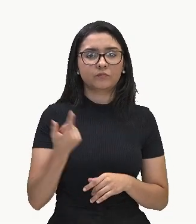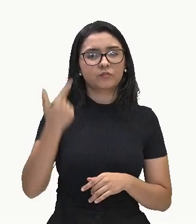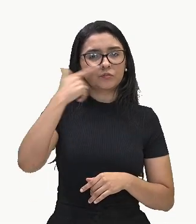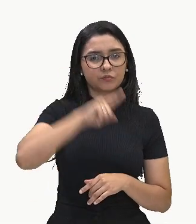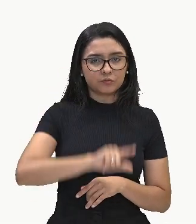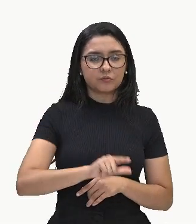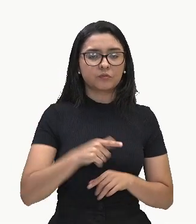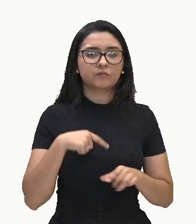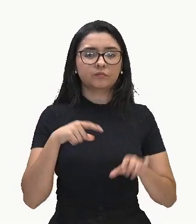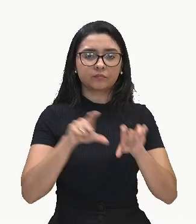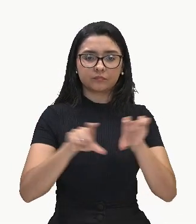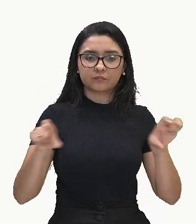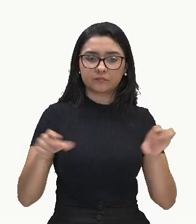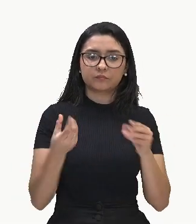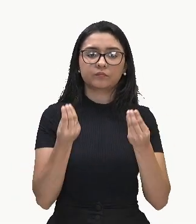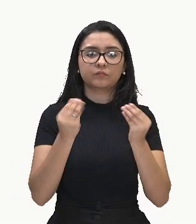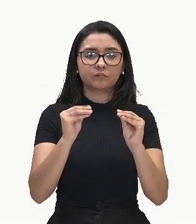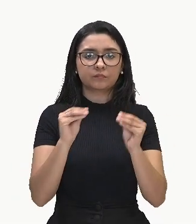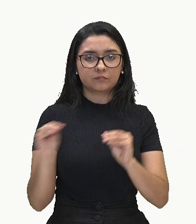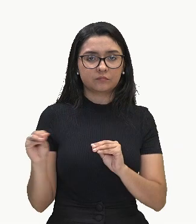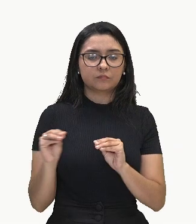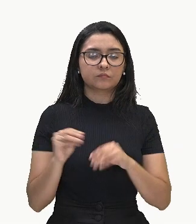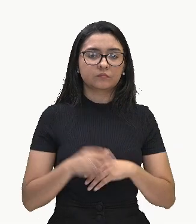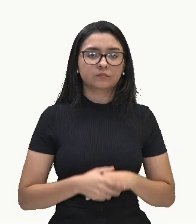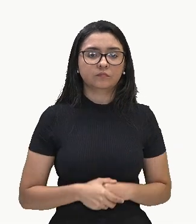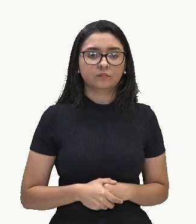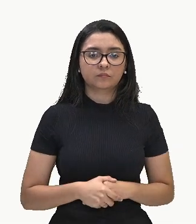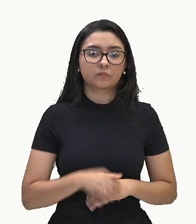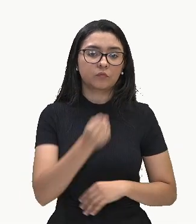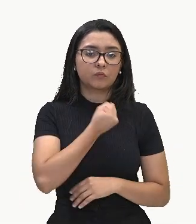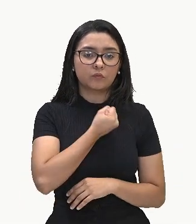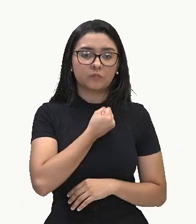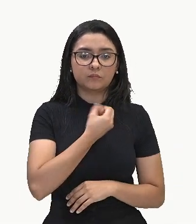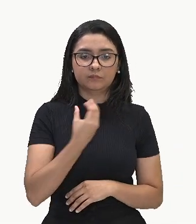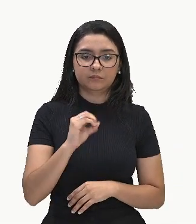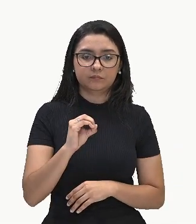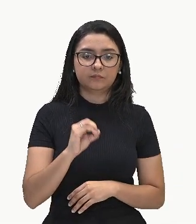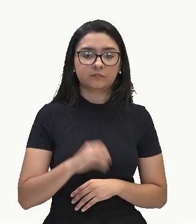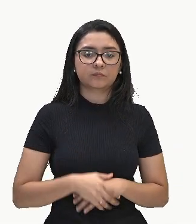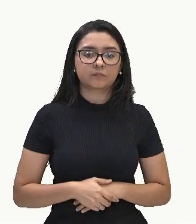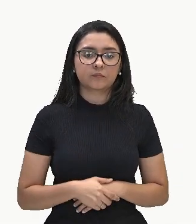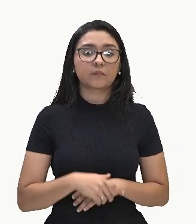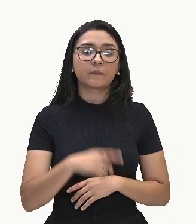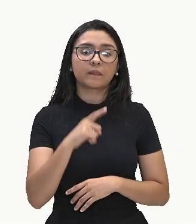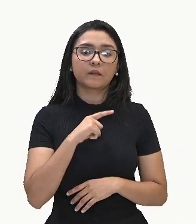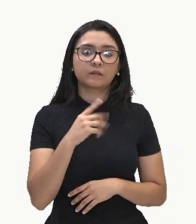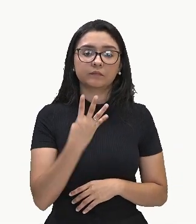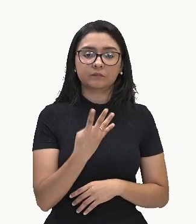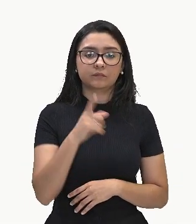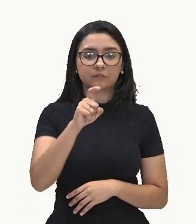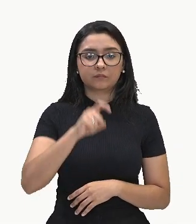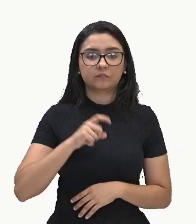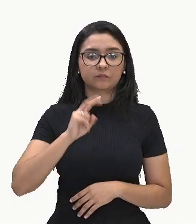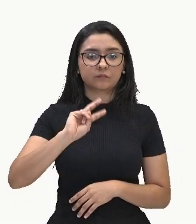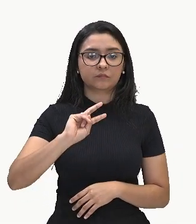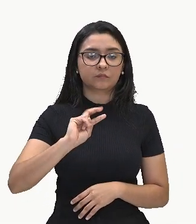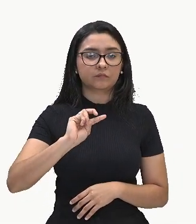completar com os nossos coeficientes nulos. Então, já temos o 4X³.